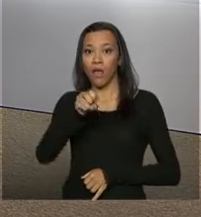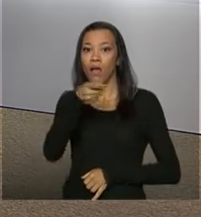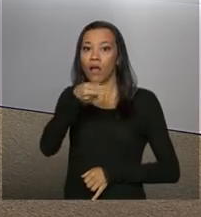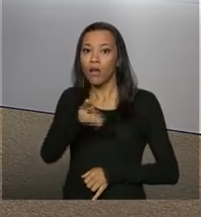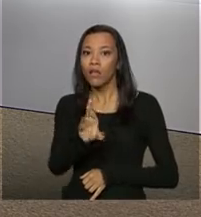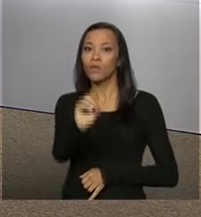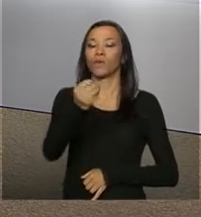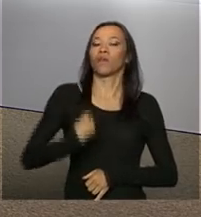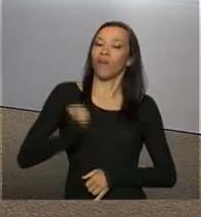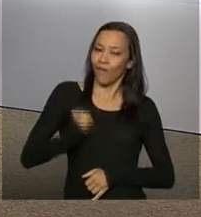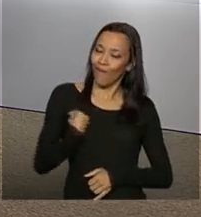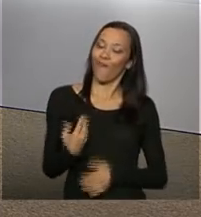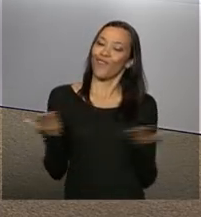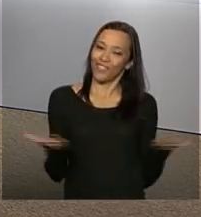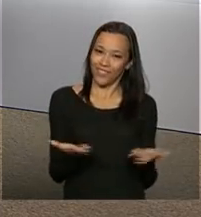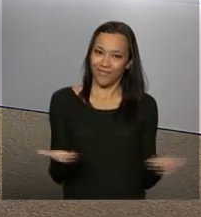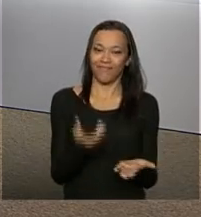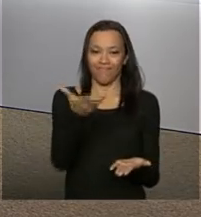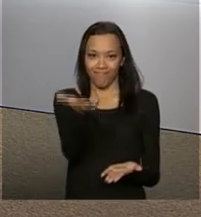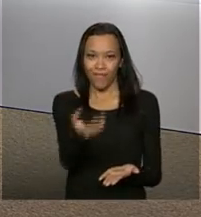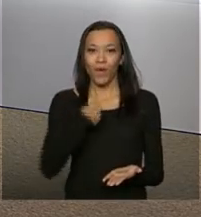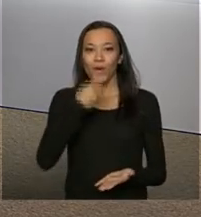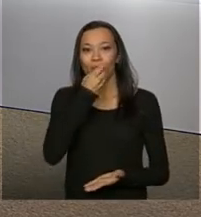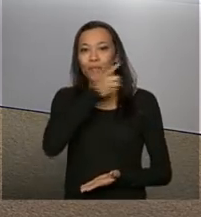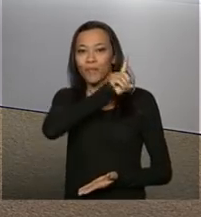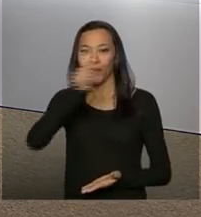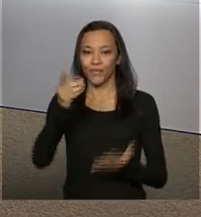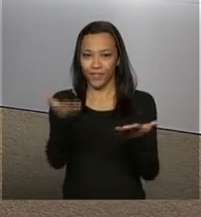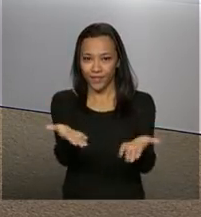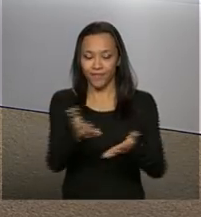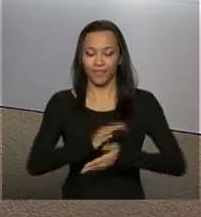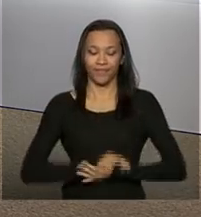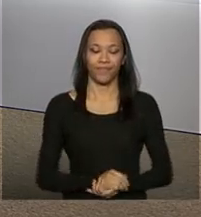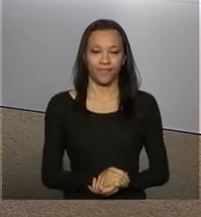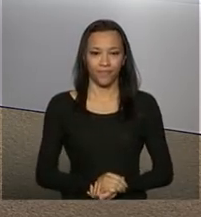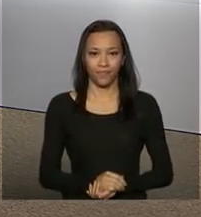que está no local do evento no Porto de Suape. Bom dia, Leandro.